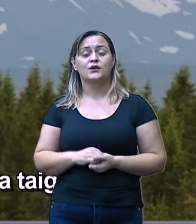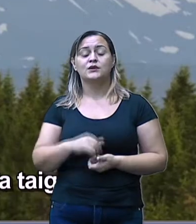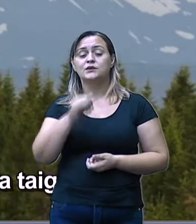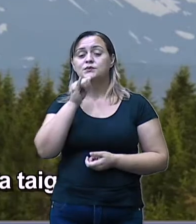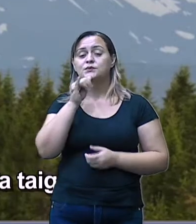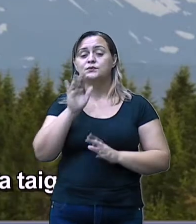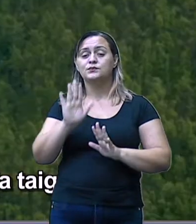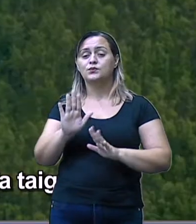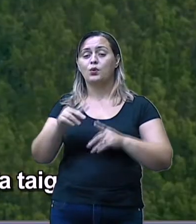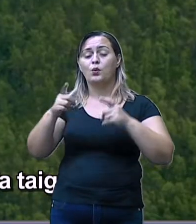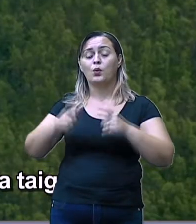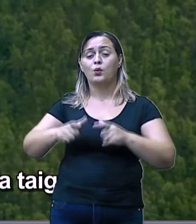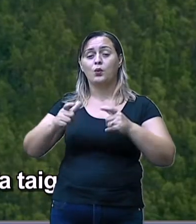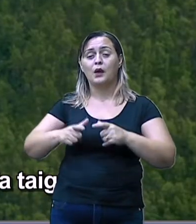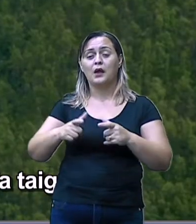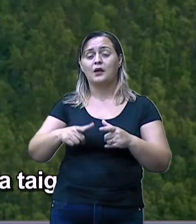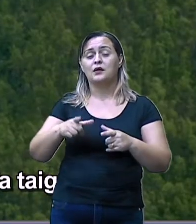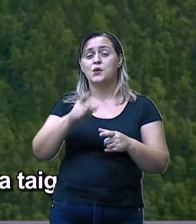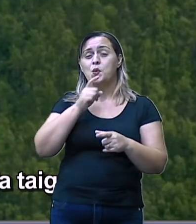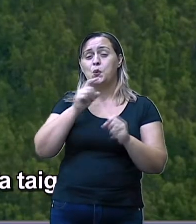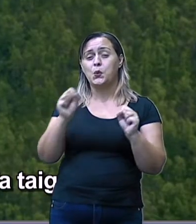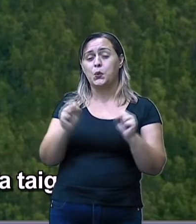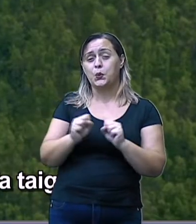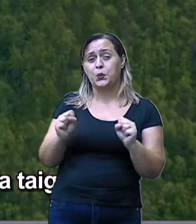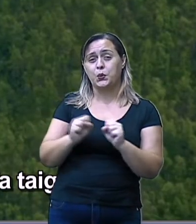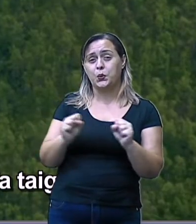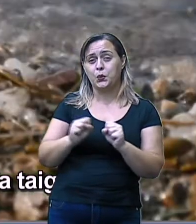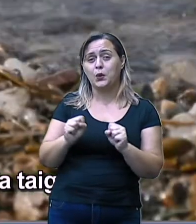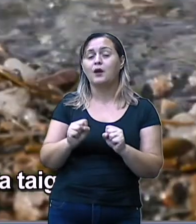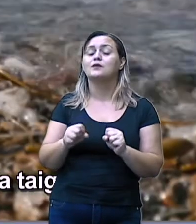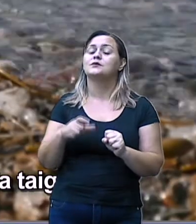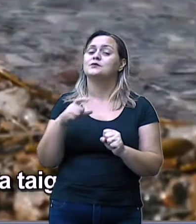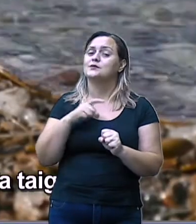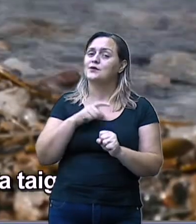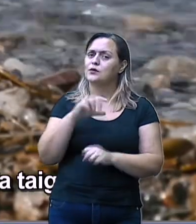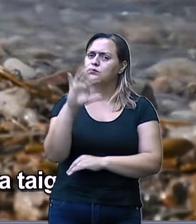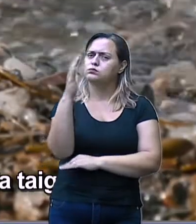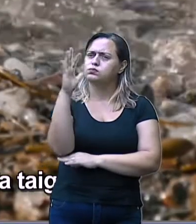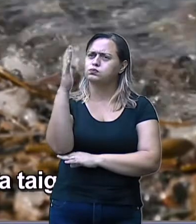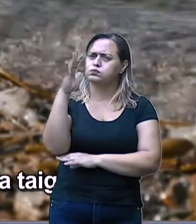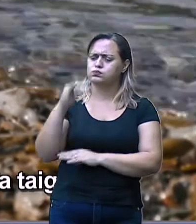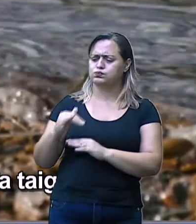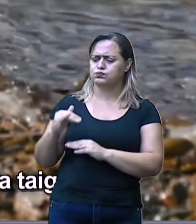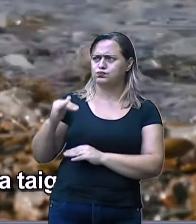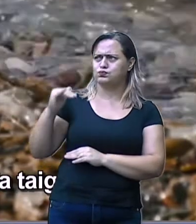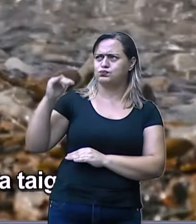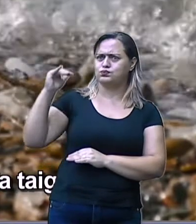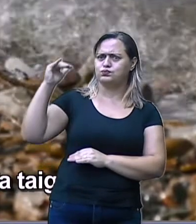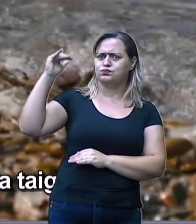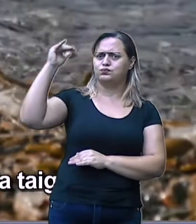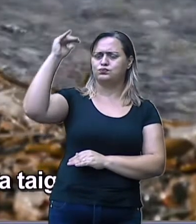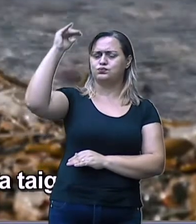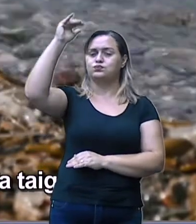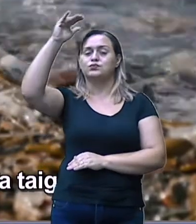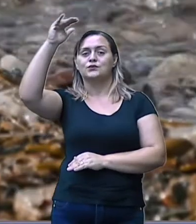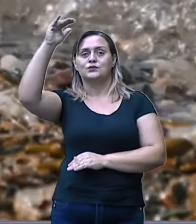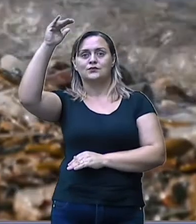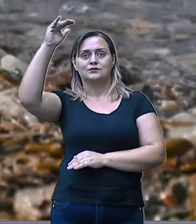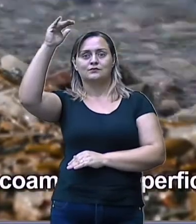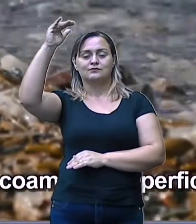humana. A precipitação cai em forma de neve. E é uma vegetação que vai